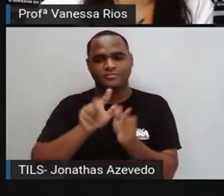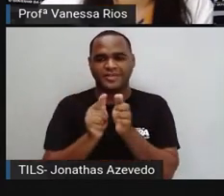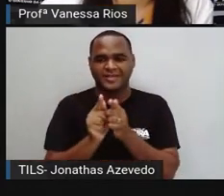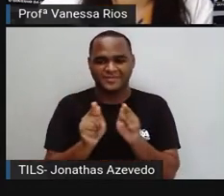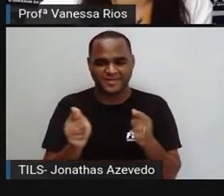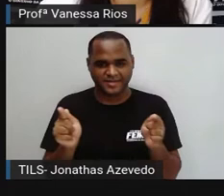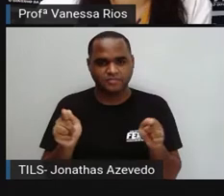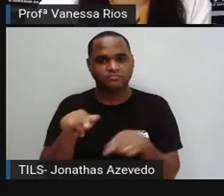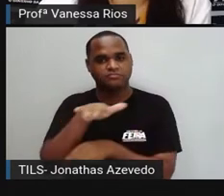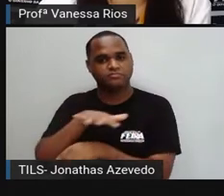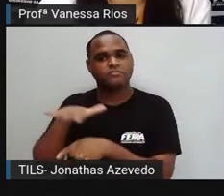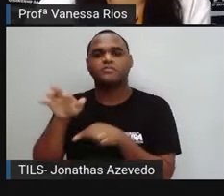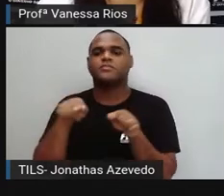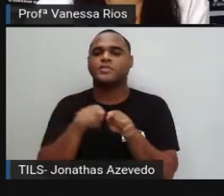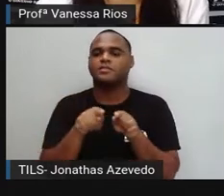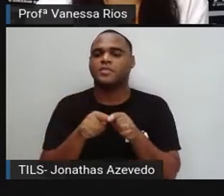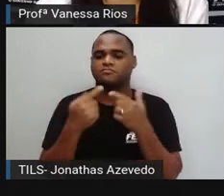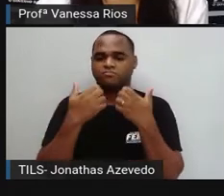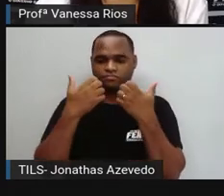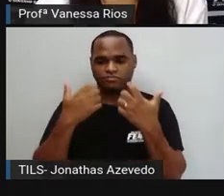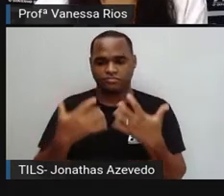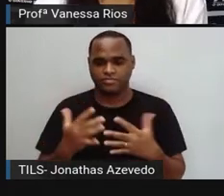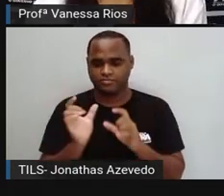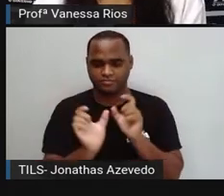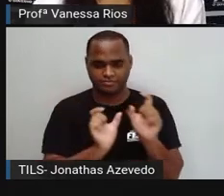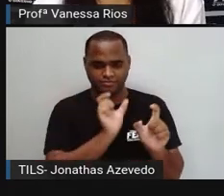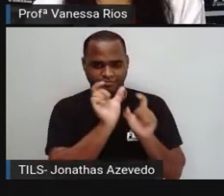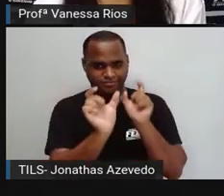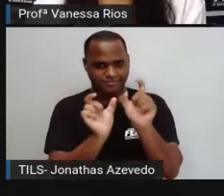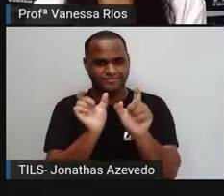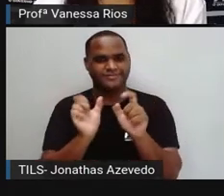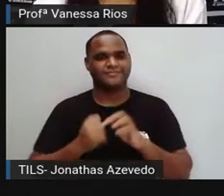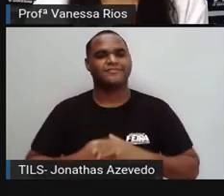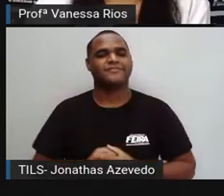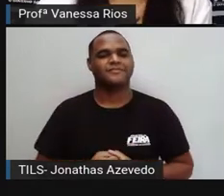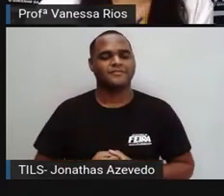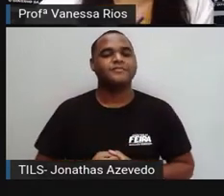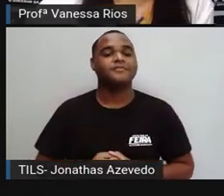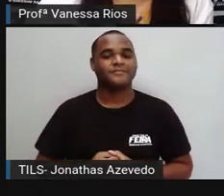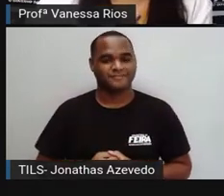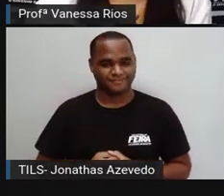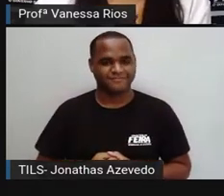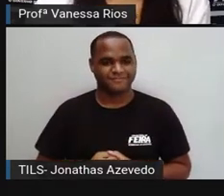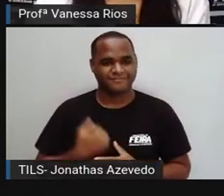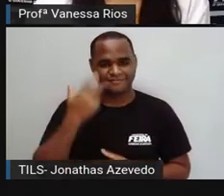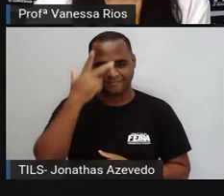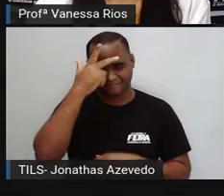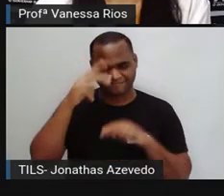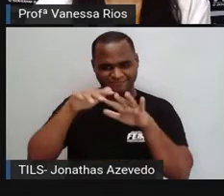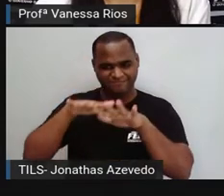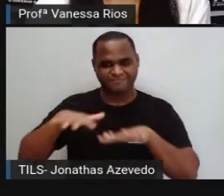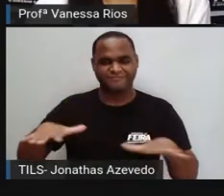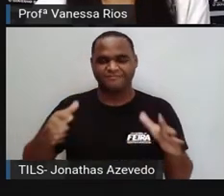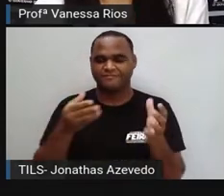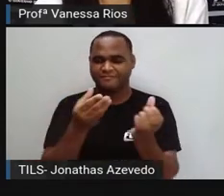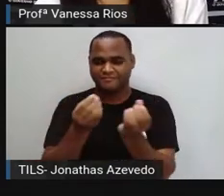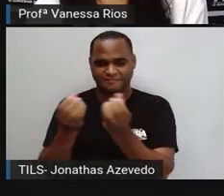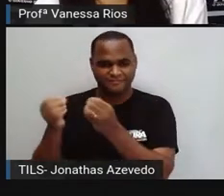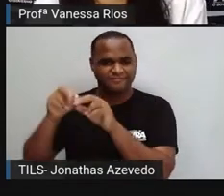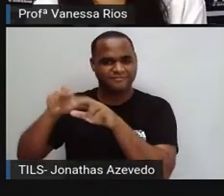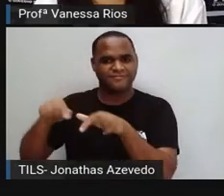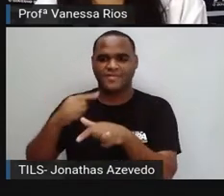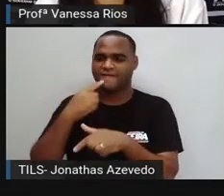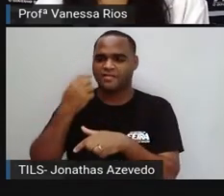gramaticais, bem como na boa pronúncia das palavras. E aí, muitas pessoas atribuem à